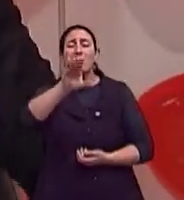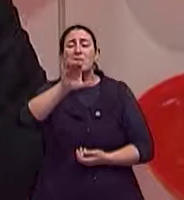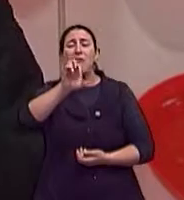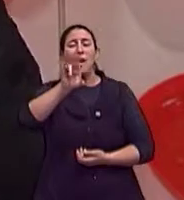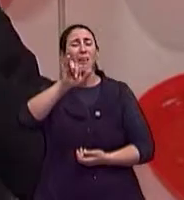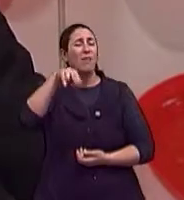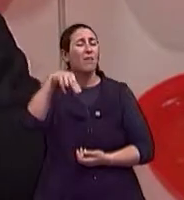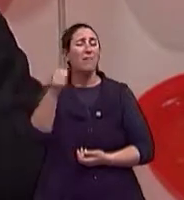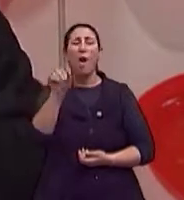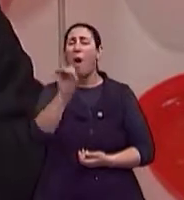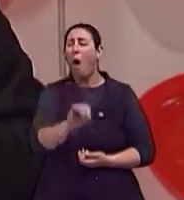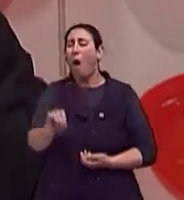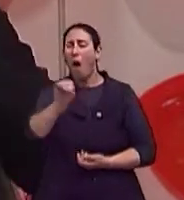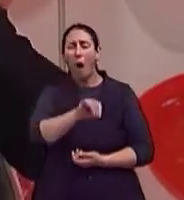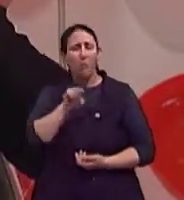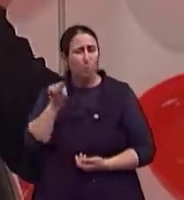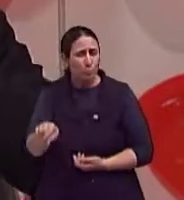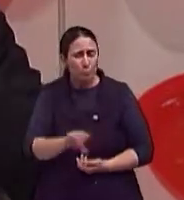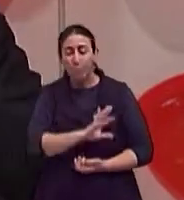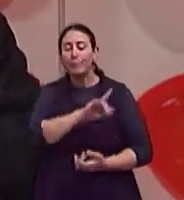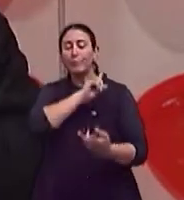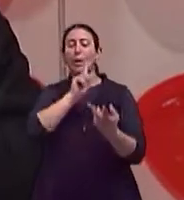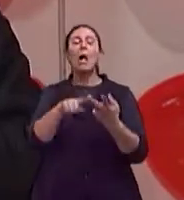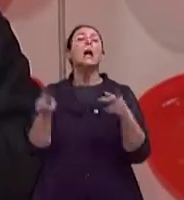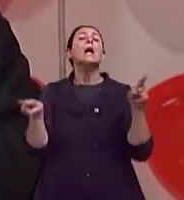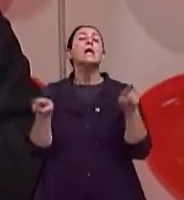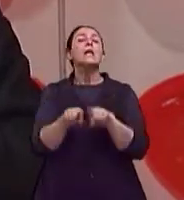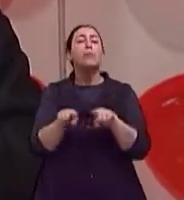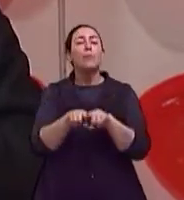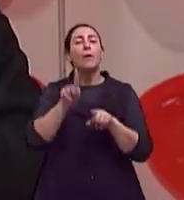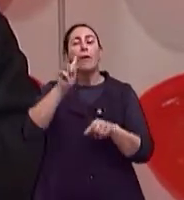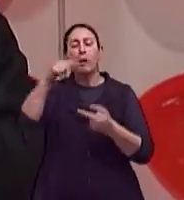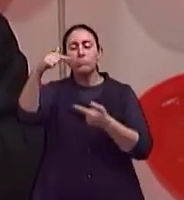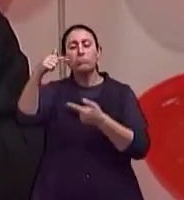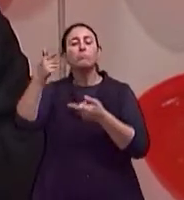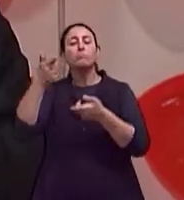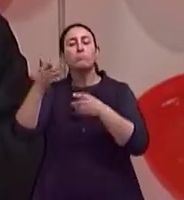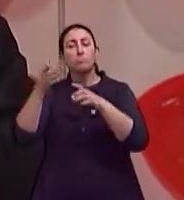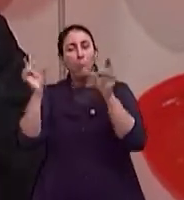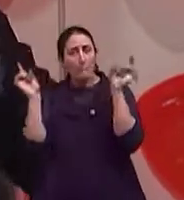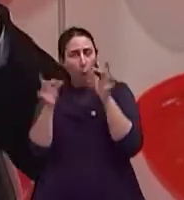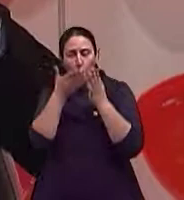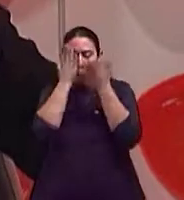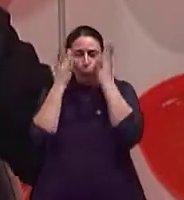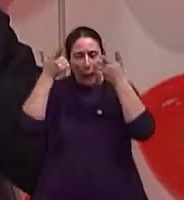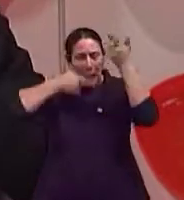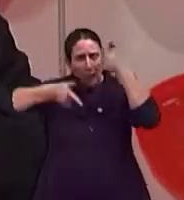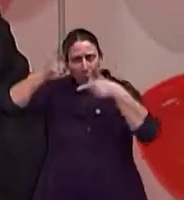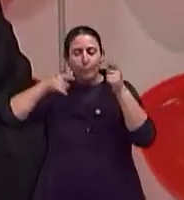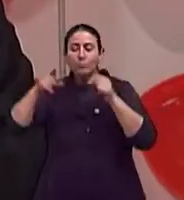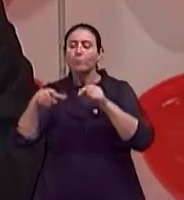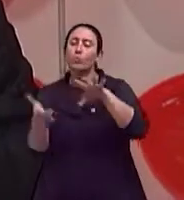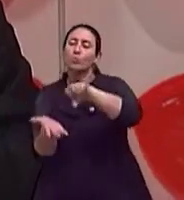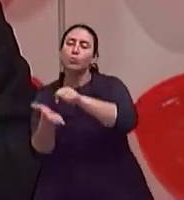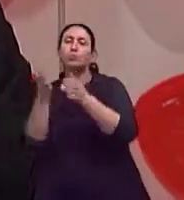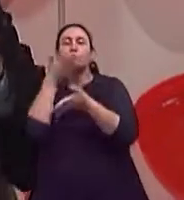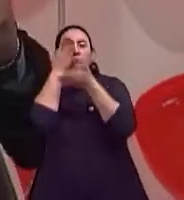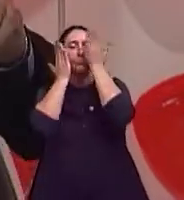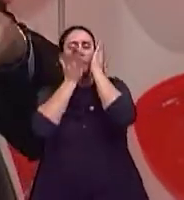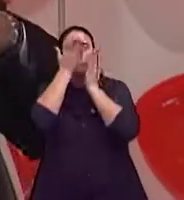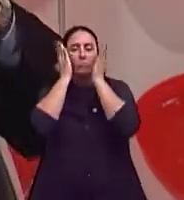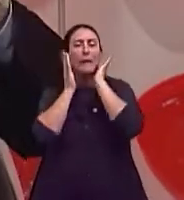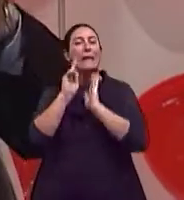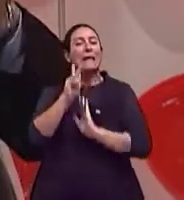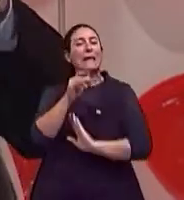a maquiagem. Bem, outro detalhe, usar um hidratante de boa procedência, usar um filtro solar